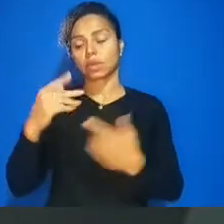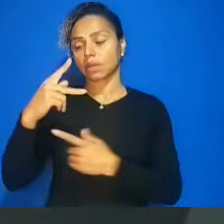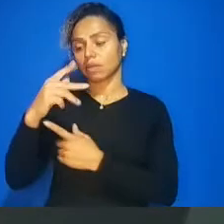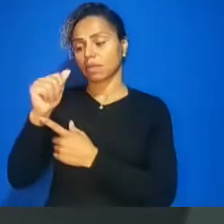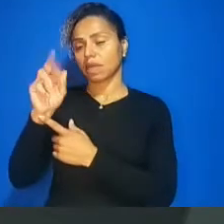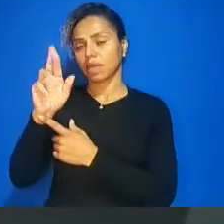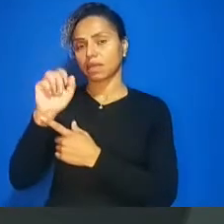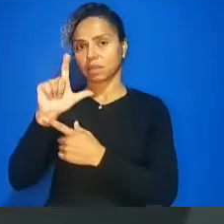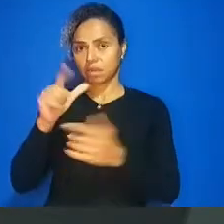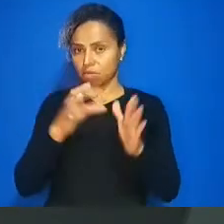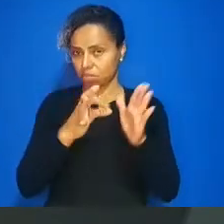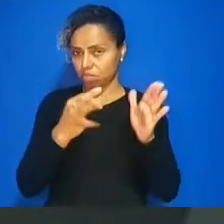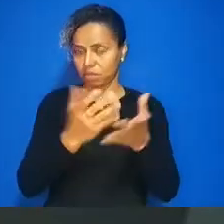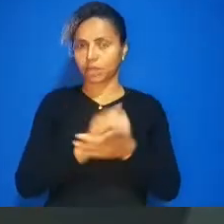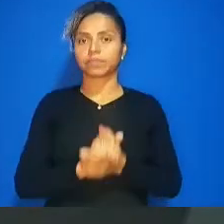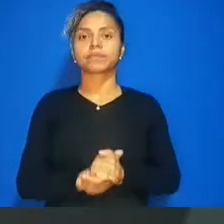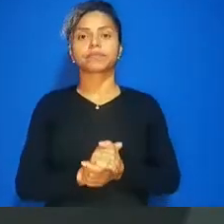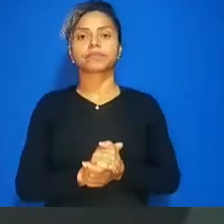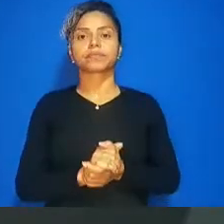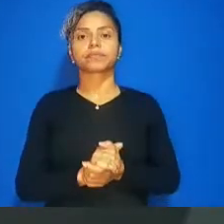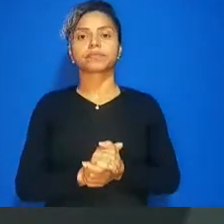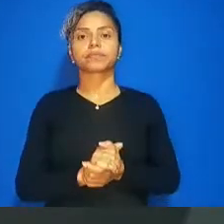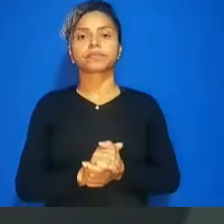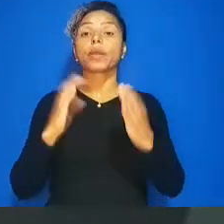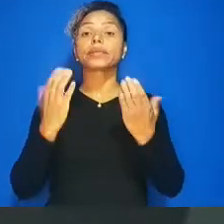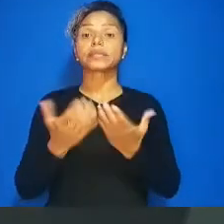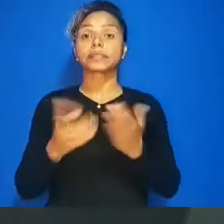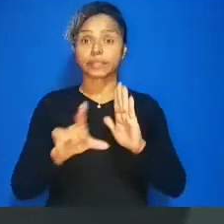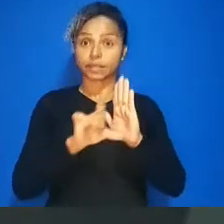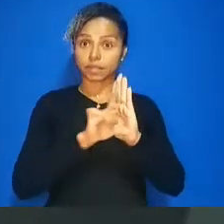comissão de legislação comissão justiça e redação